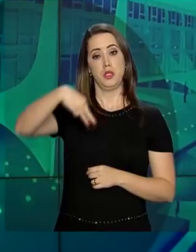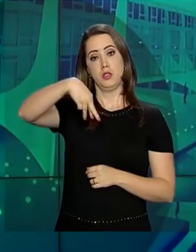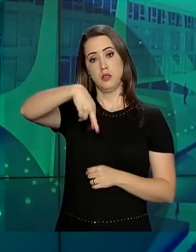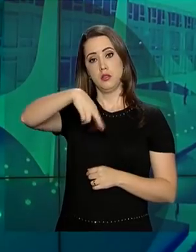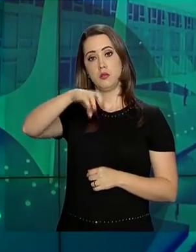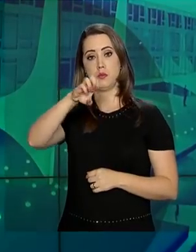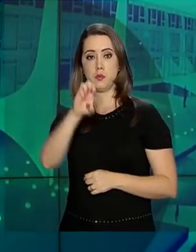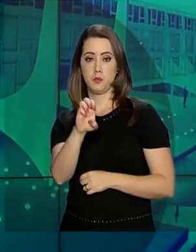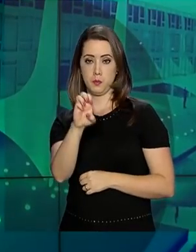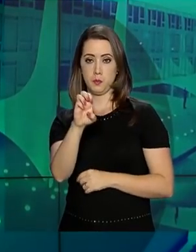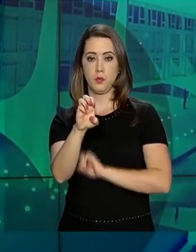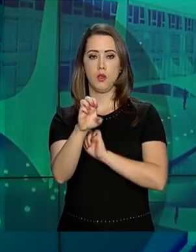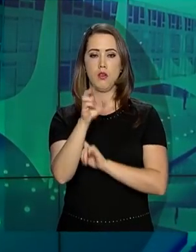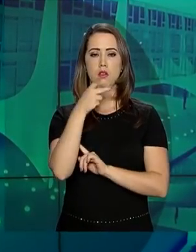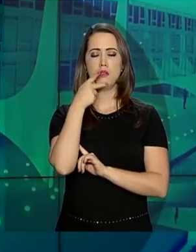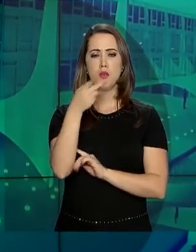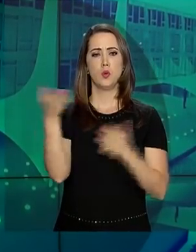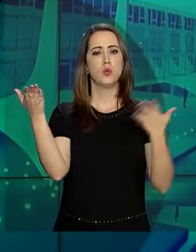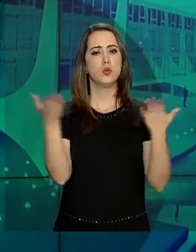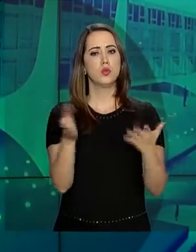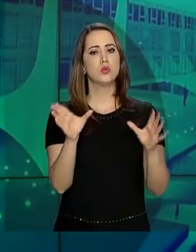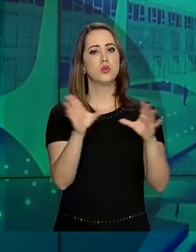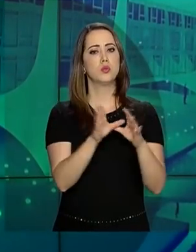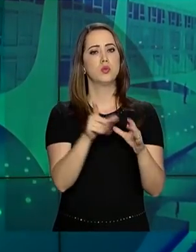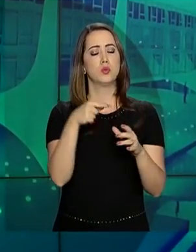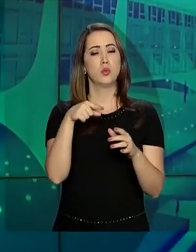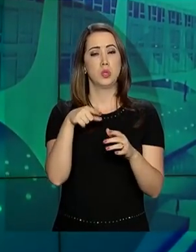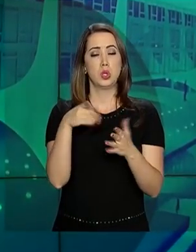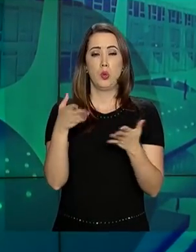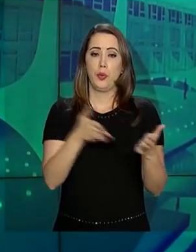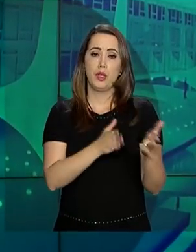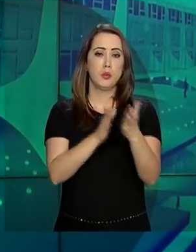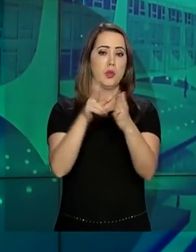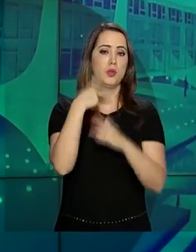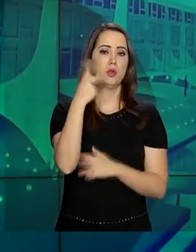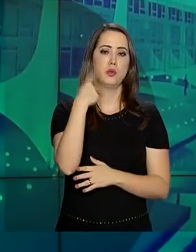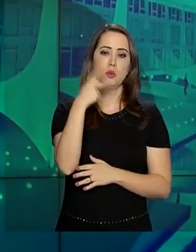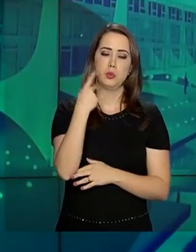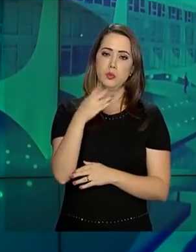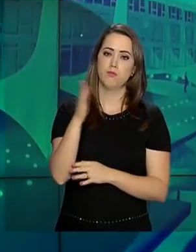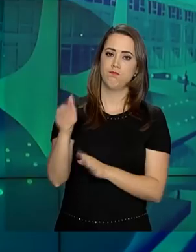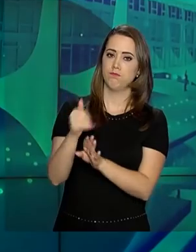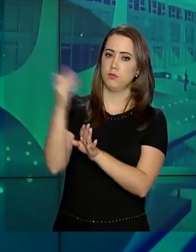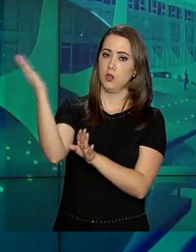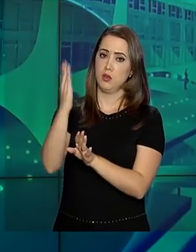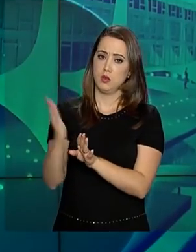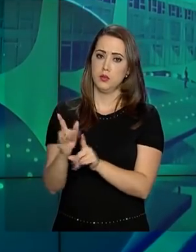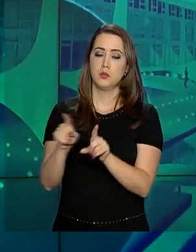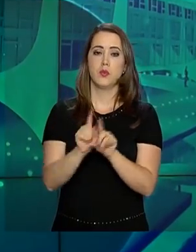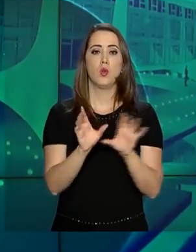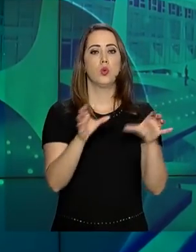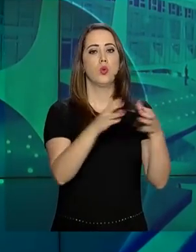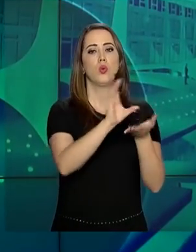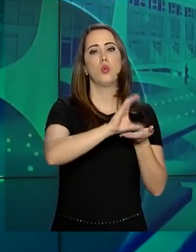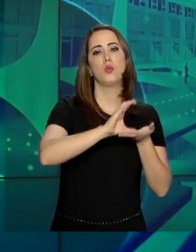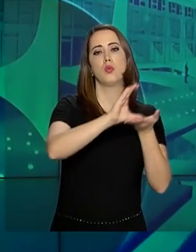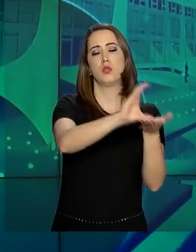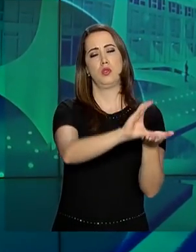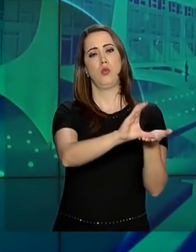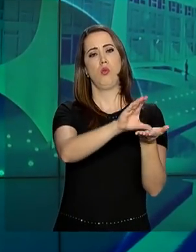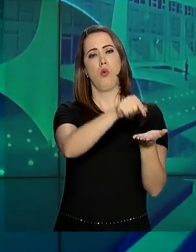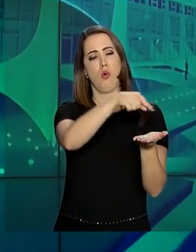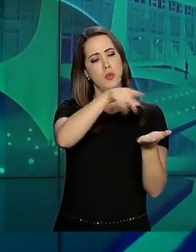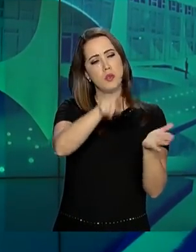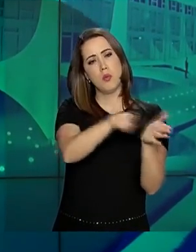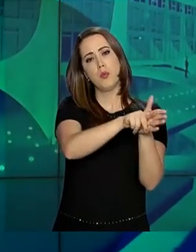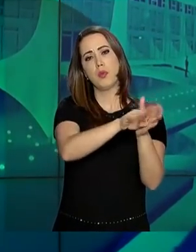Exteriores, Ernesto Araújo, falou hoje sobre os rumos da política externa na Comissão de Relações Exteriores no Senado.